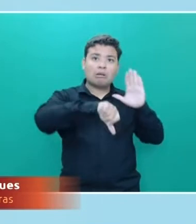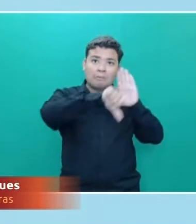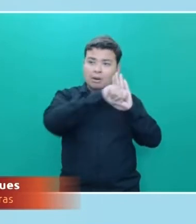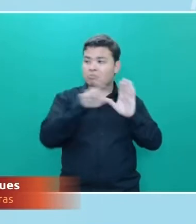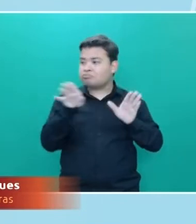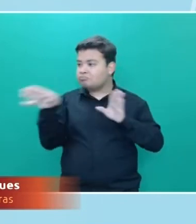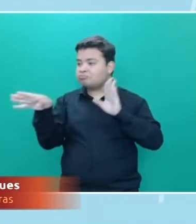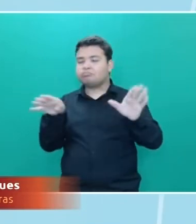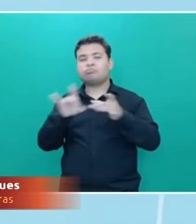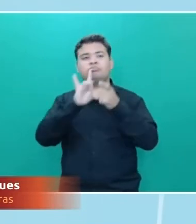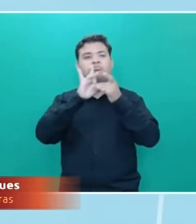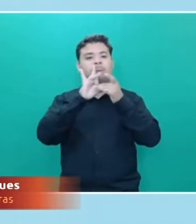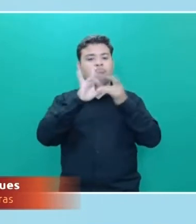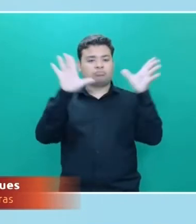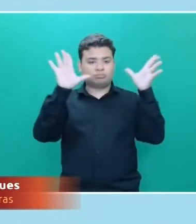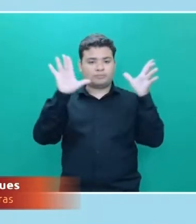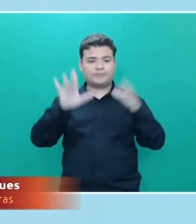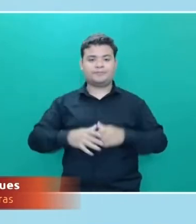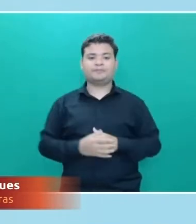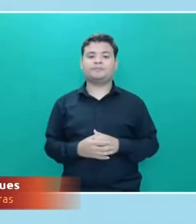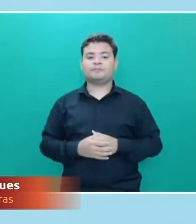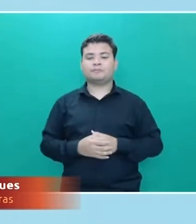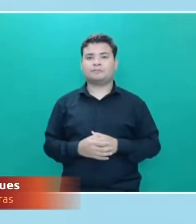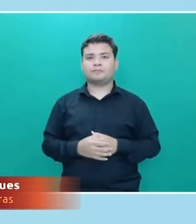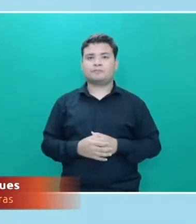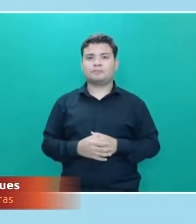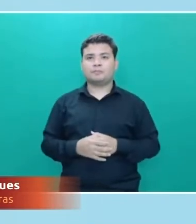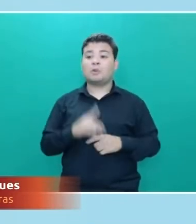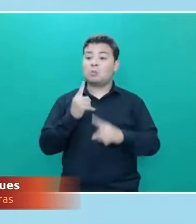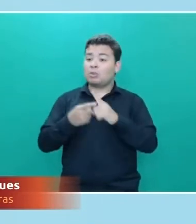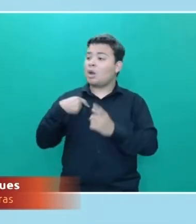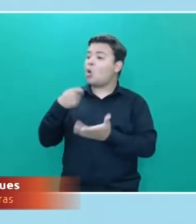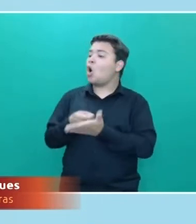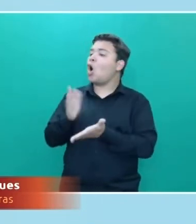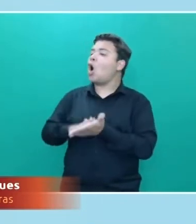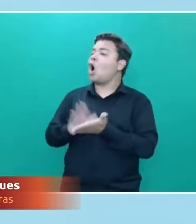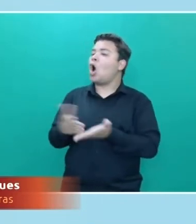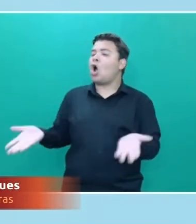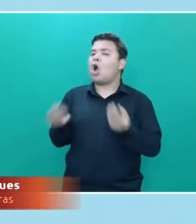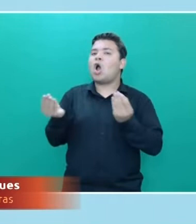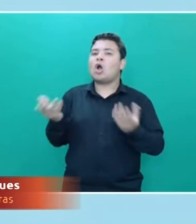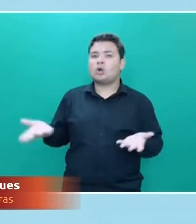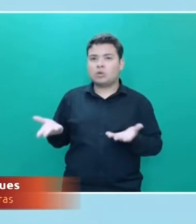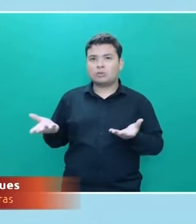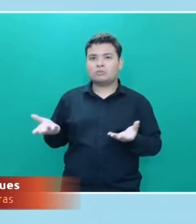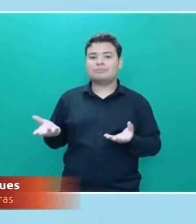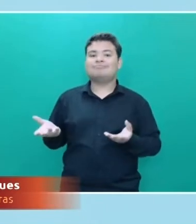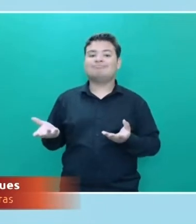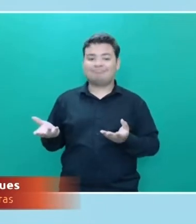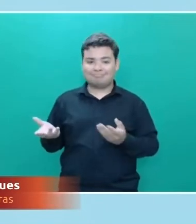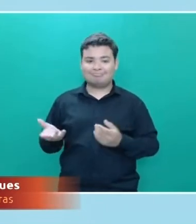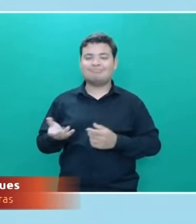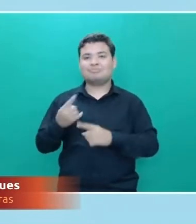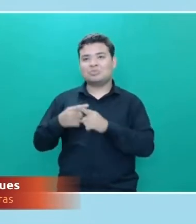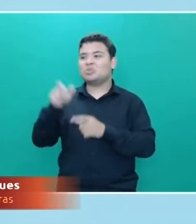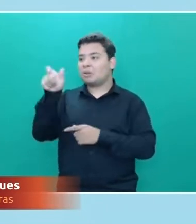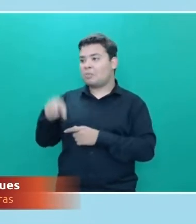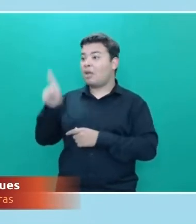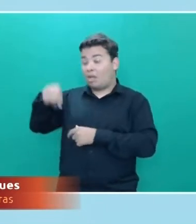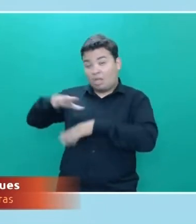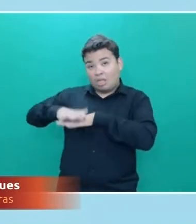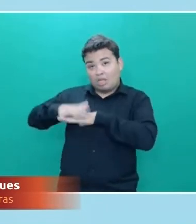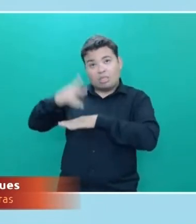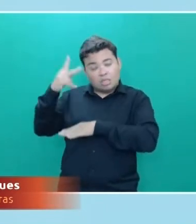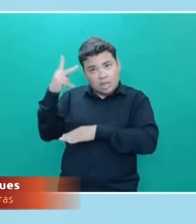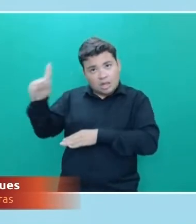tanto na esfera penal quanto na esfera civil, para cobrar ali do... da pessoa que veiculou